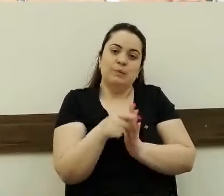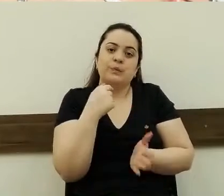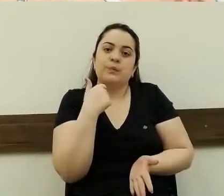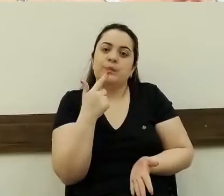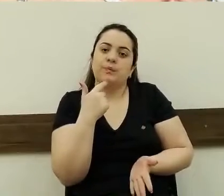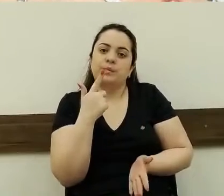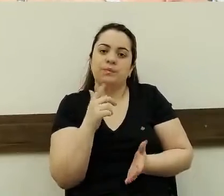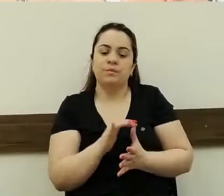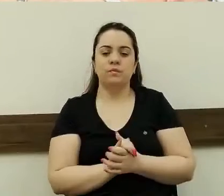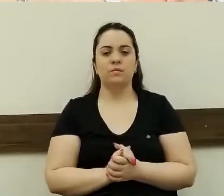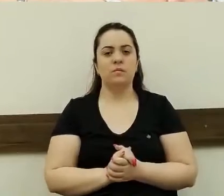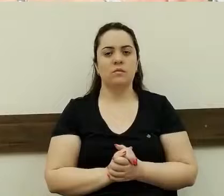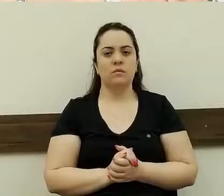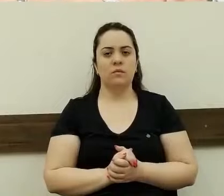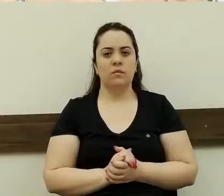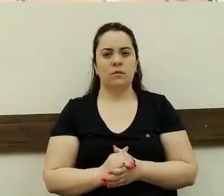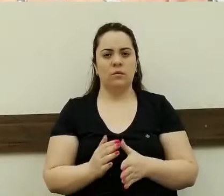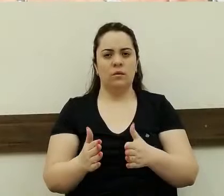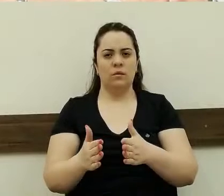Até peço aqui